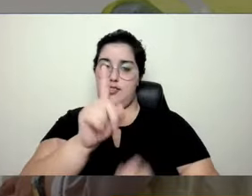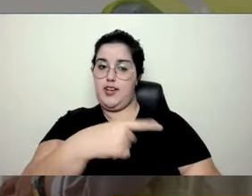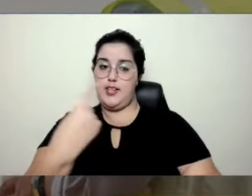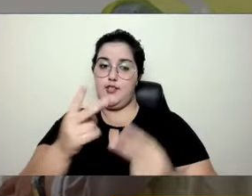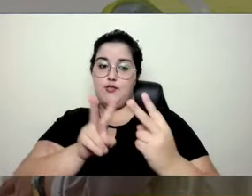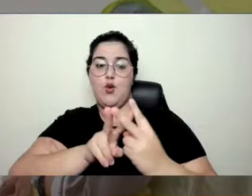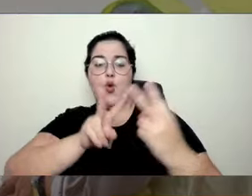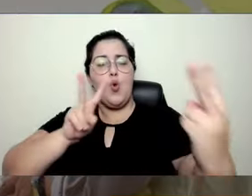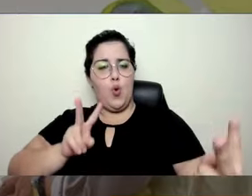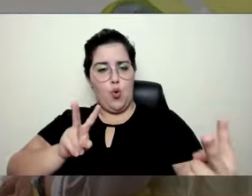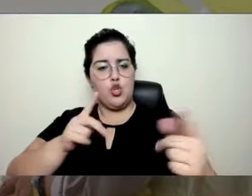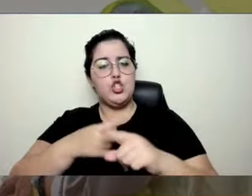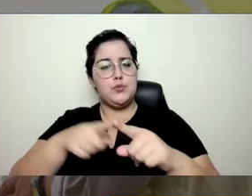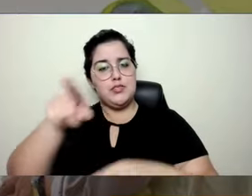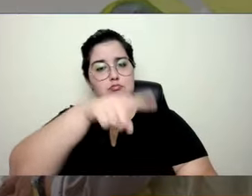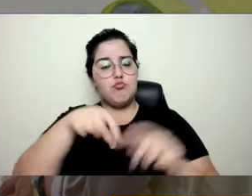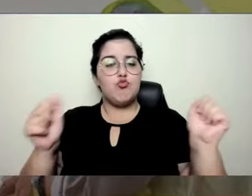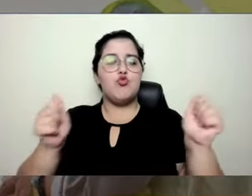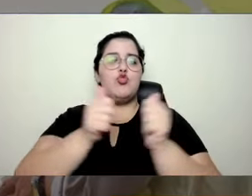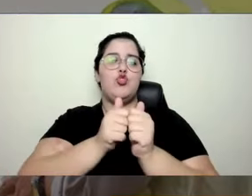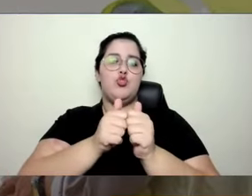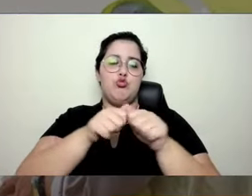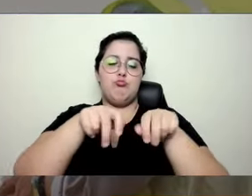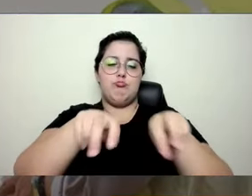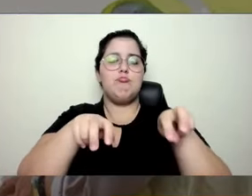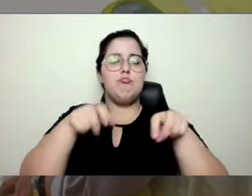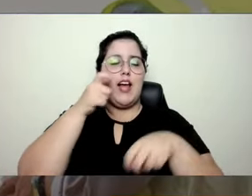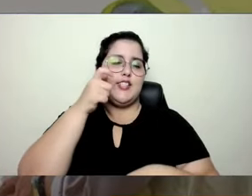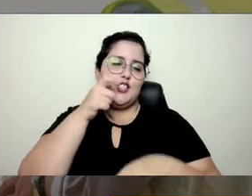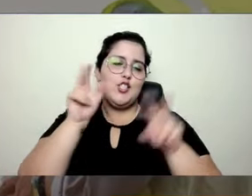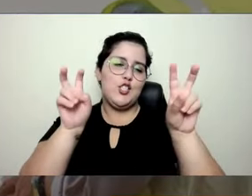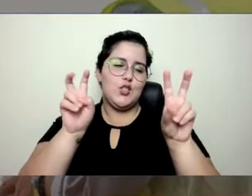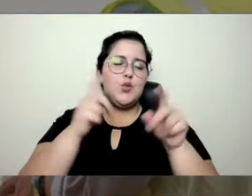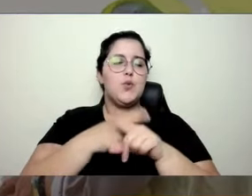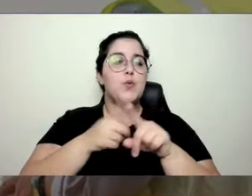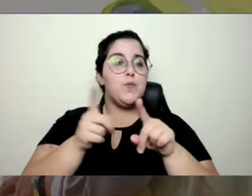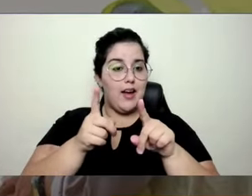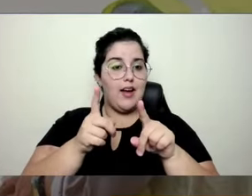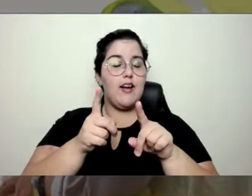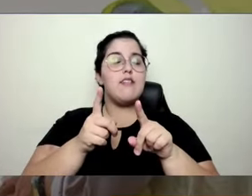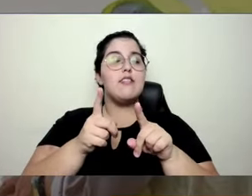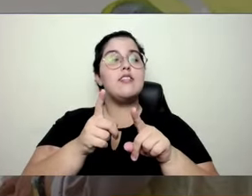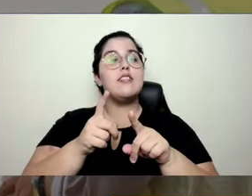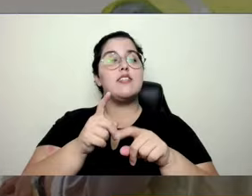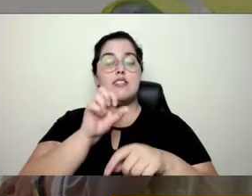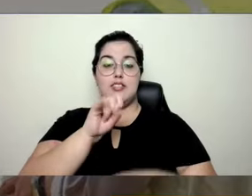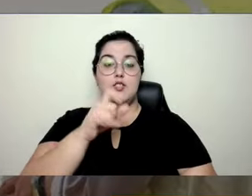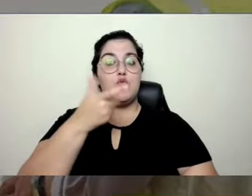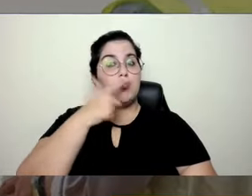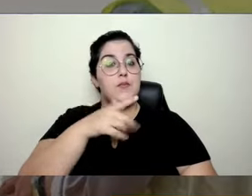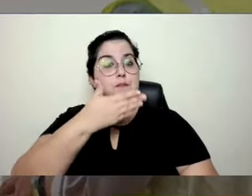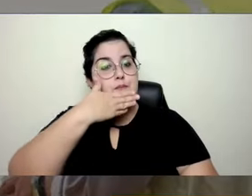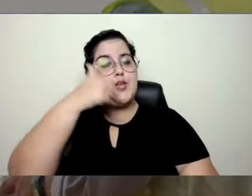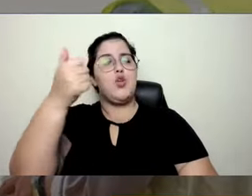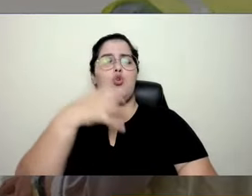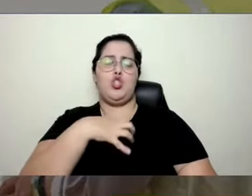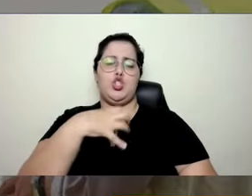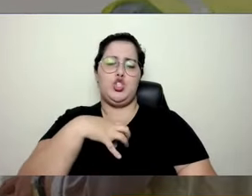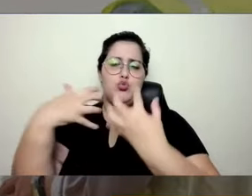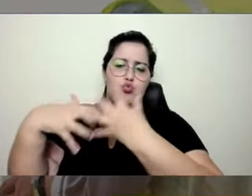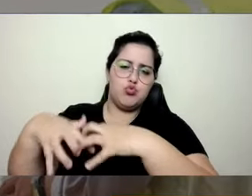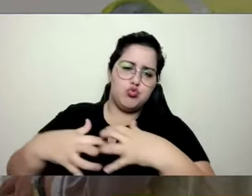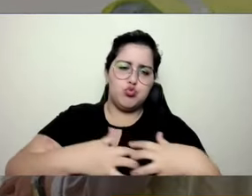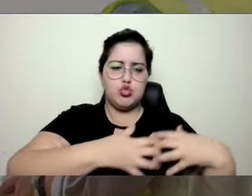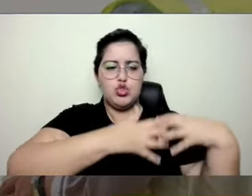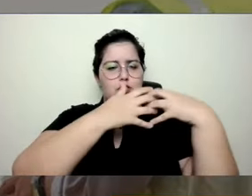estar juntinho com vocês, podendo ter essa conversa. Mas, ao mesmo tempo, para o ecossistema funcionar, poxa, a gente